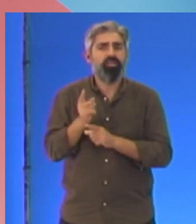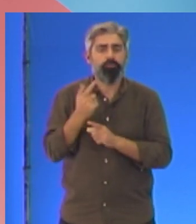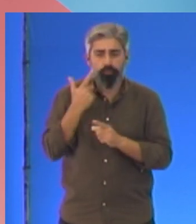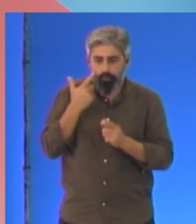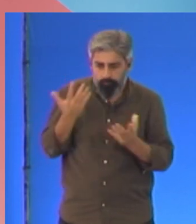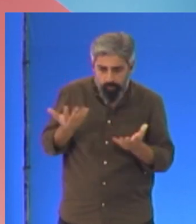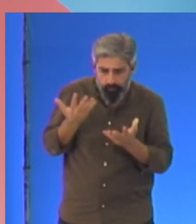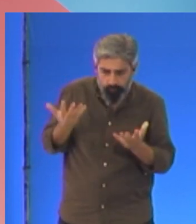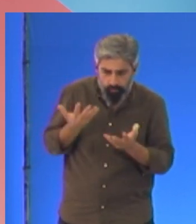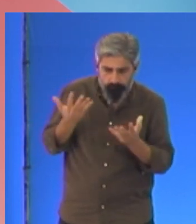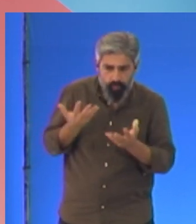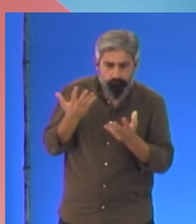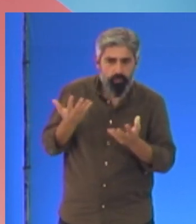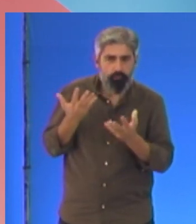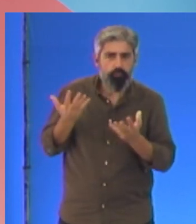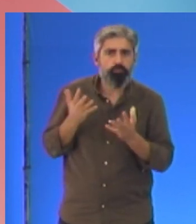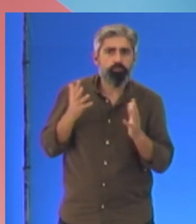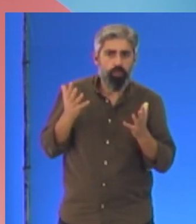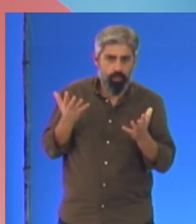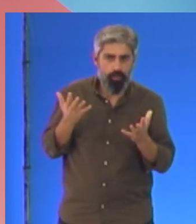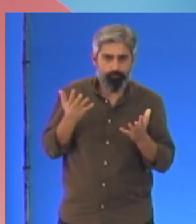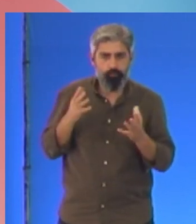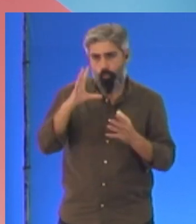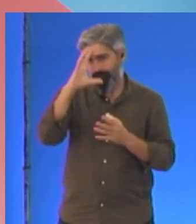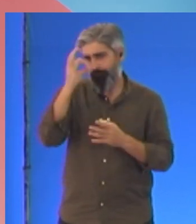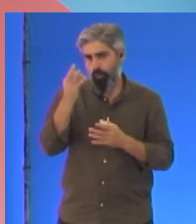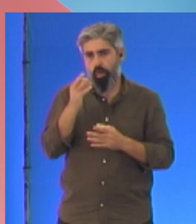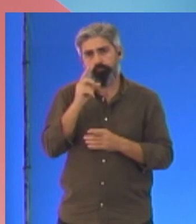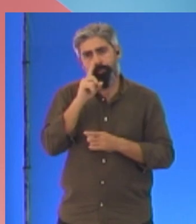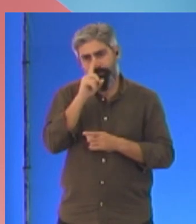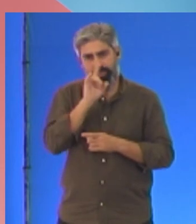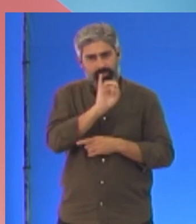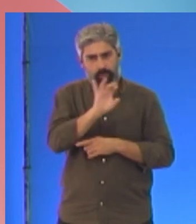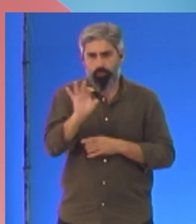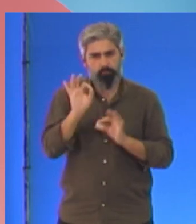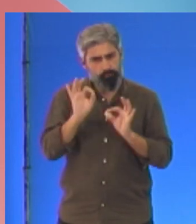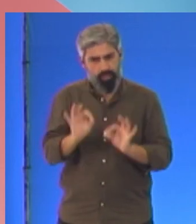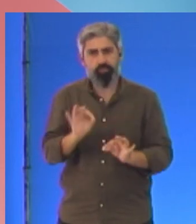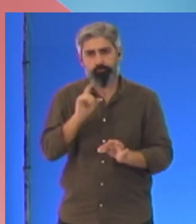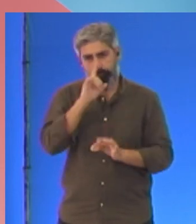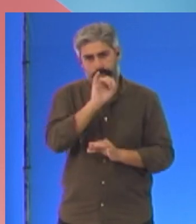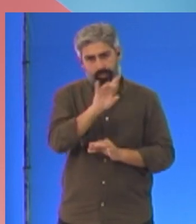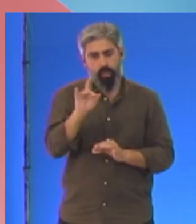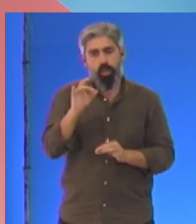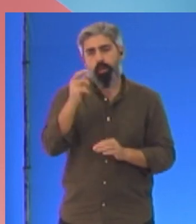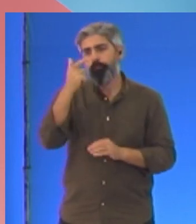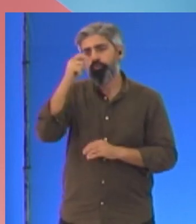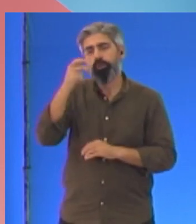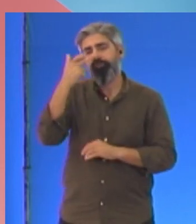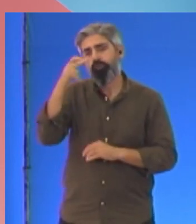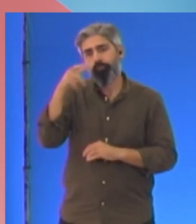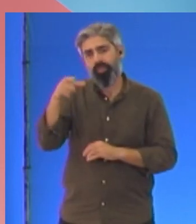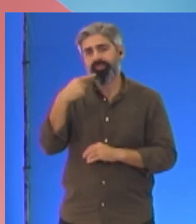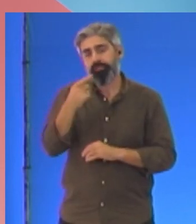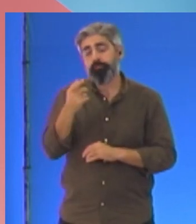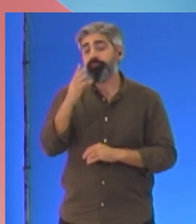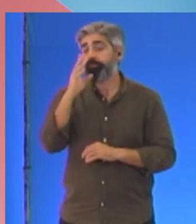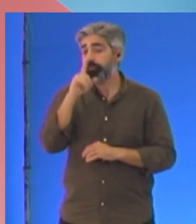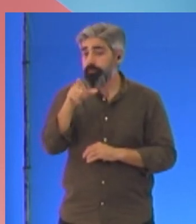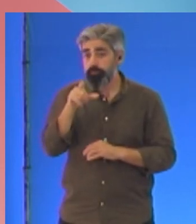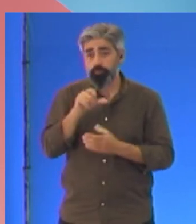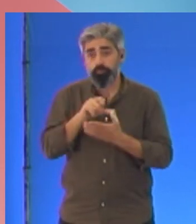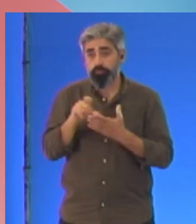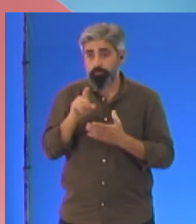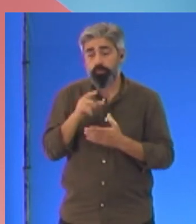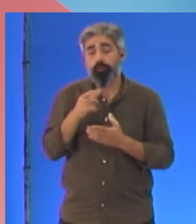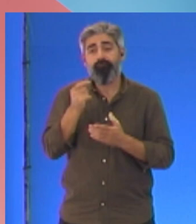O Governo chegou mesmo a mentir. O Governo mentiu mesmo aos pensionistas, dizendo-lhes que se não abdicassem do